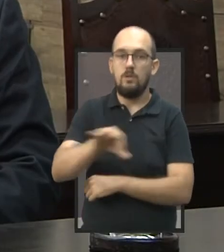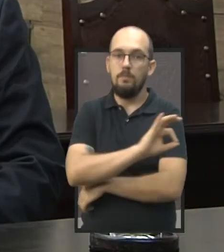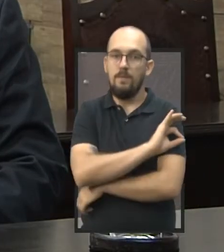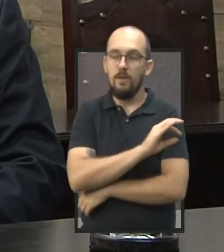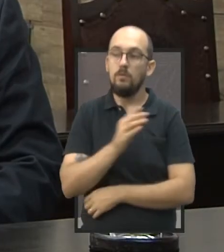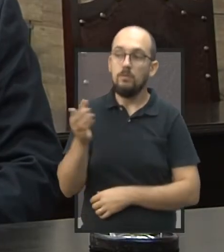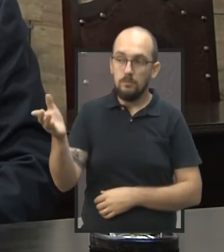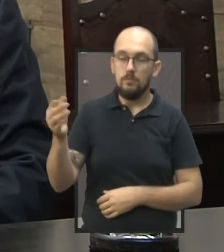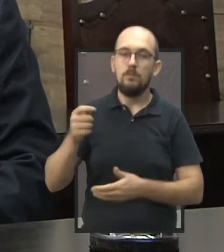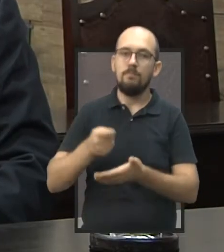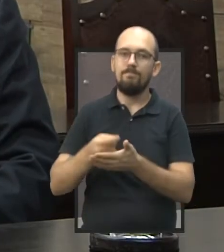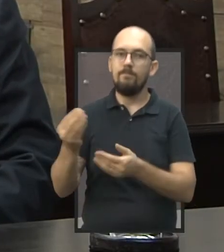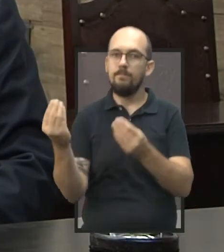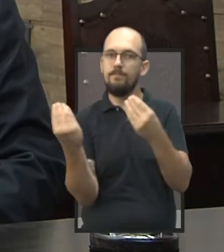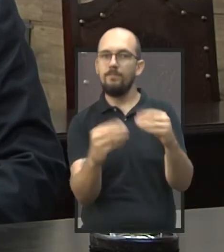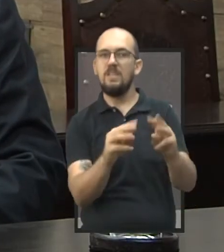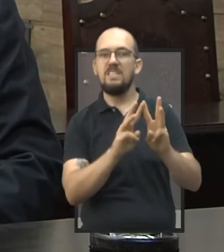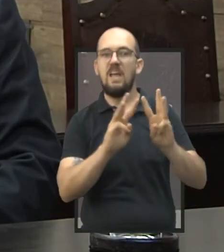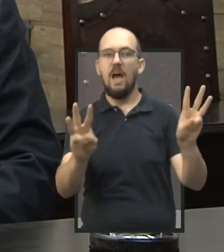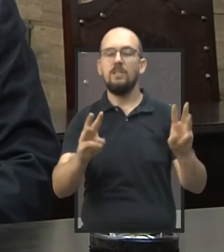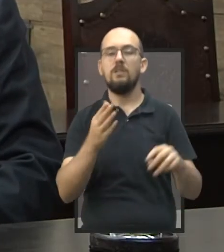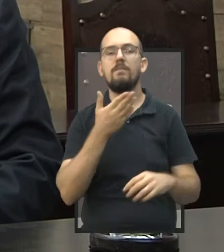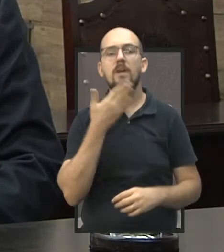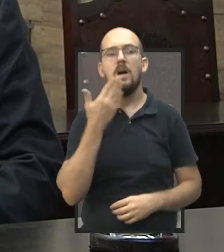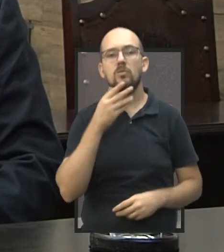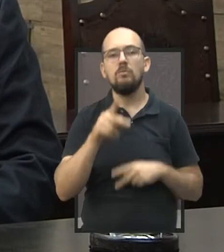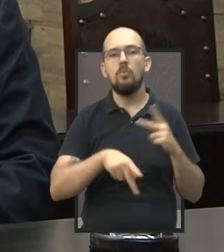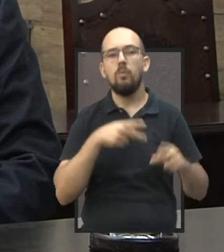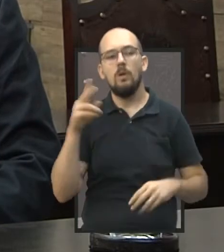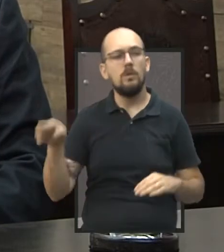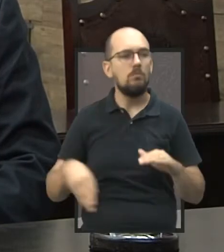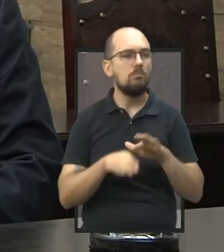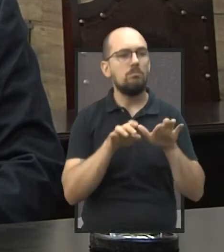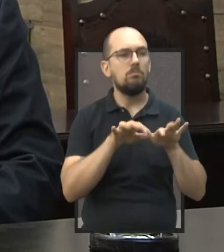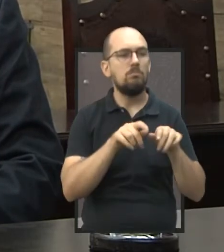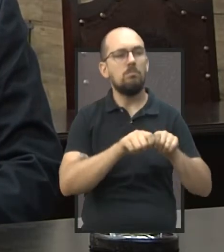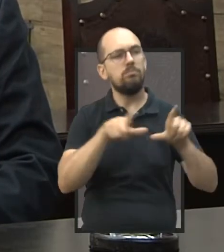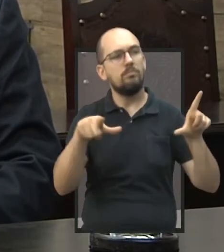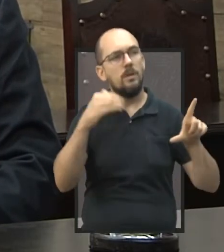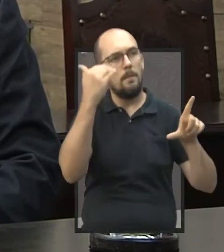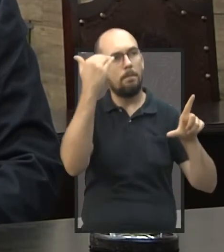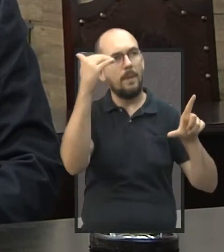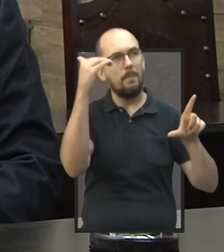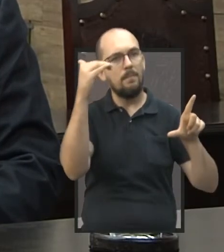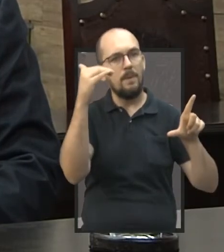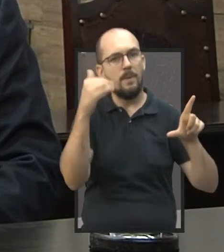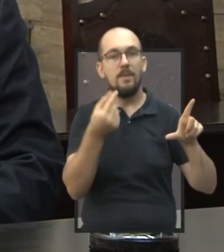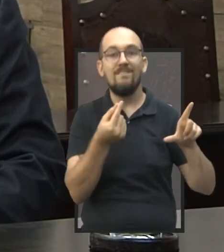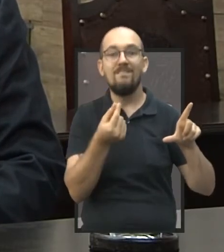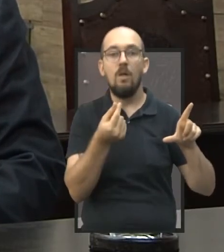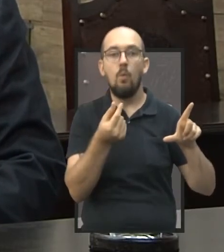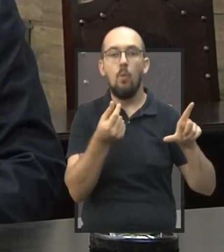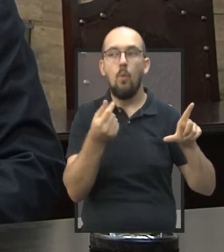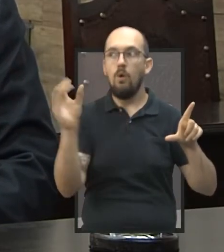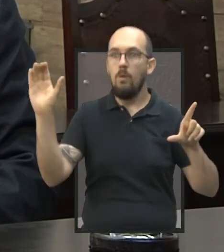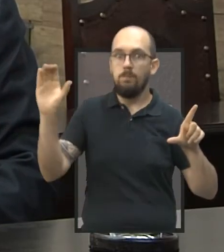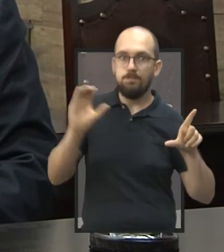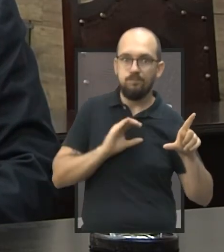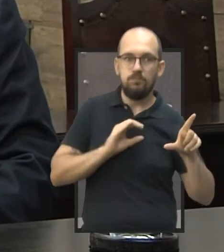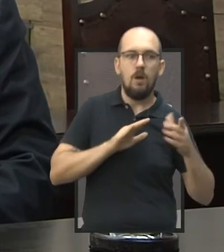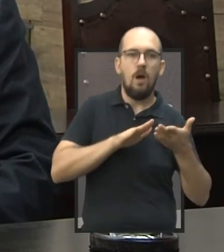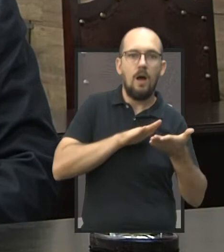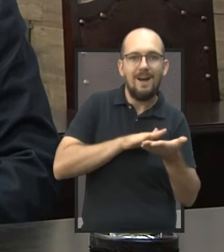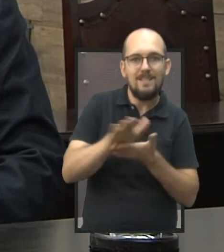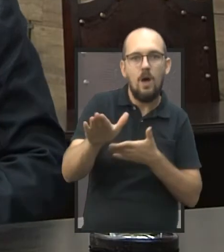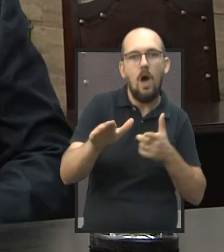coloque no site, no acesso fácil da população, os gastos e todo o valor recebido e o valor empenhado, onde